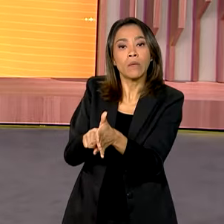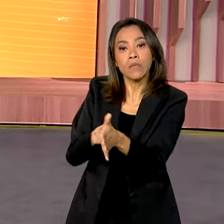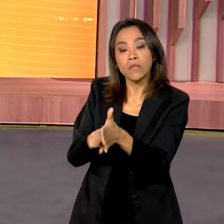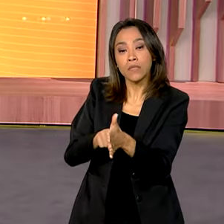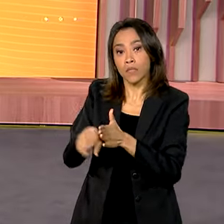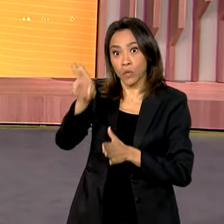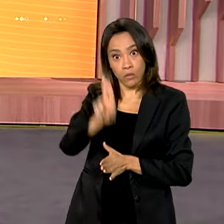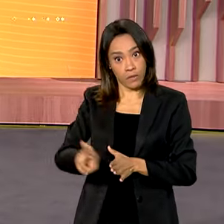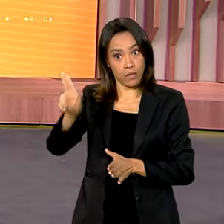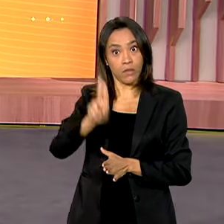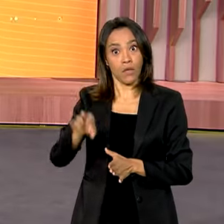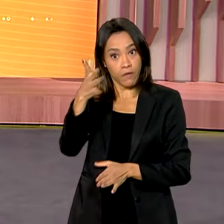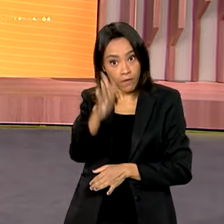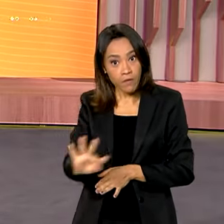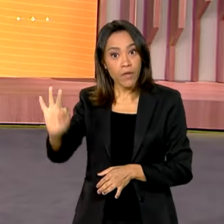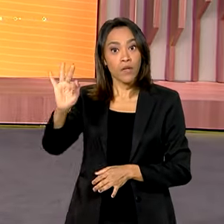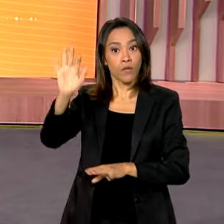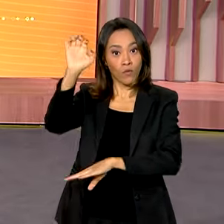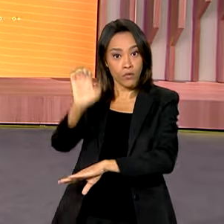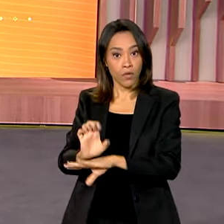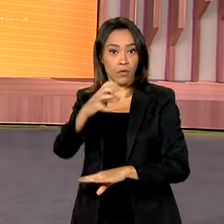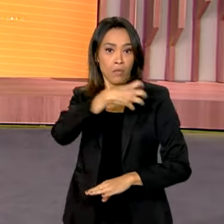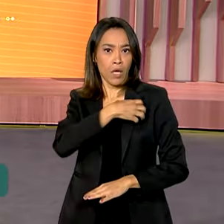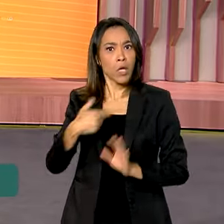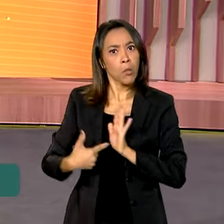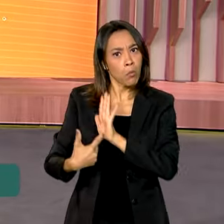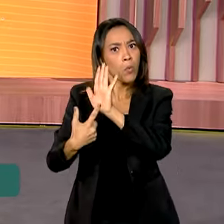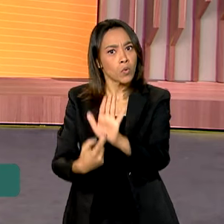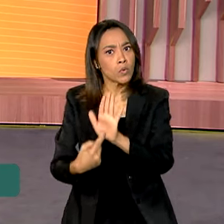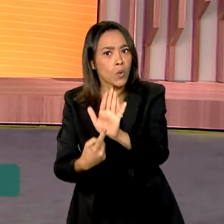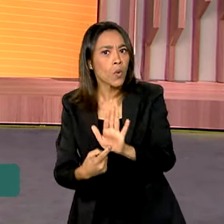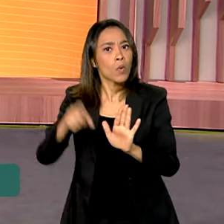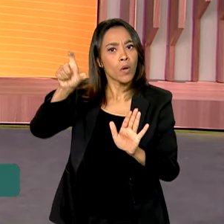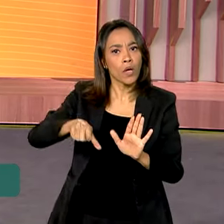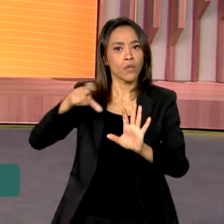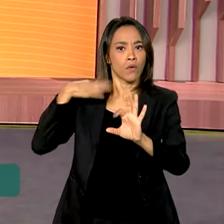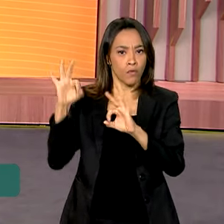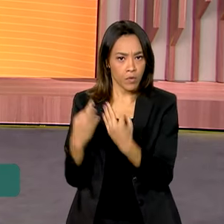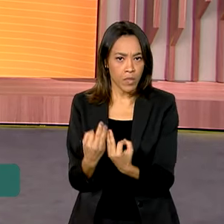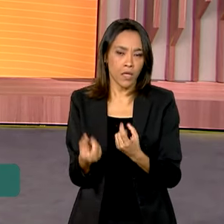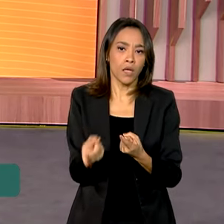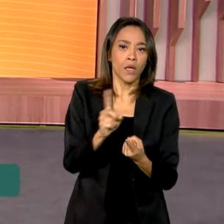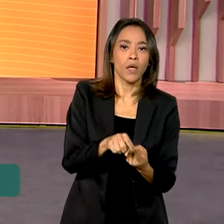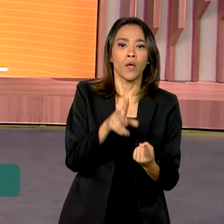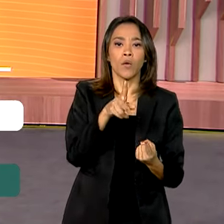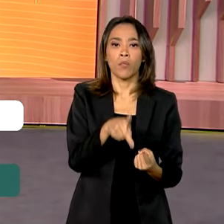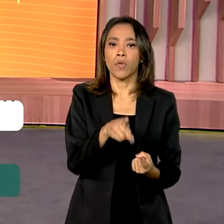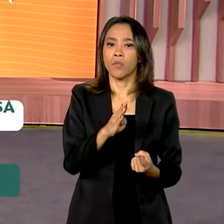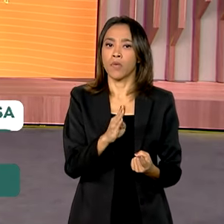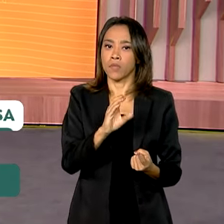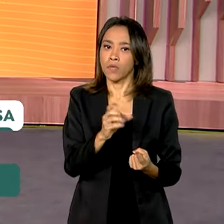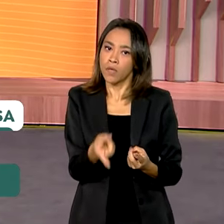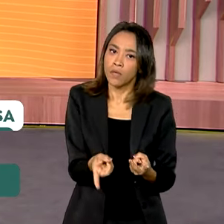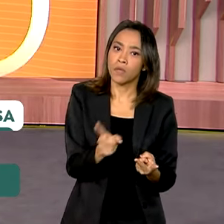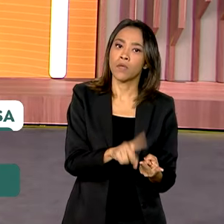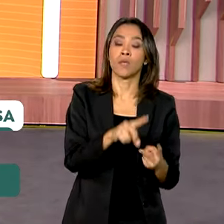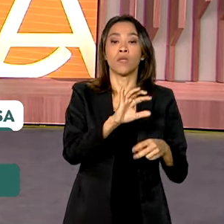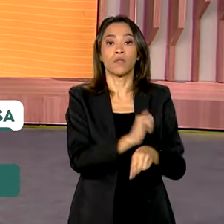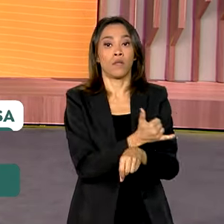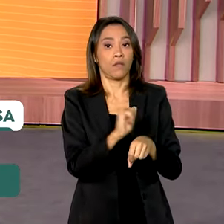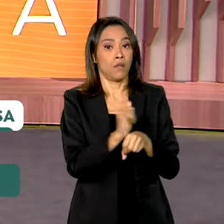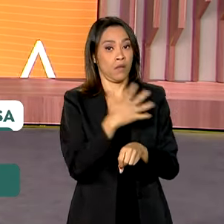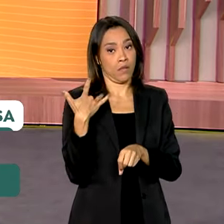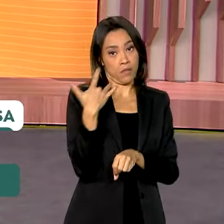Federal da Bahia que revelou que o programa Bolsa Família, o benefício de prestação continuada e a estratégia de saúde da